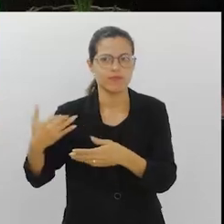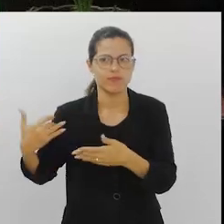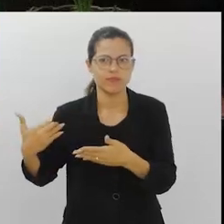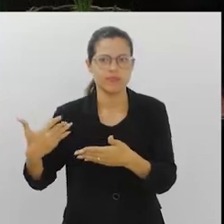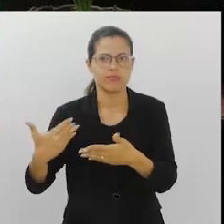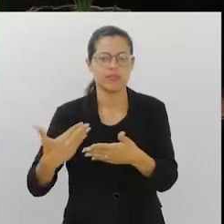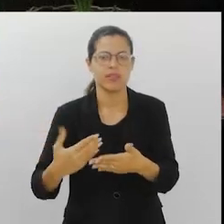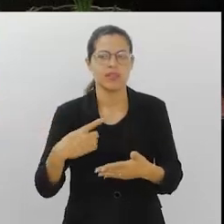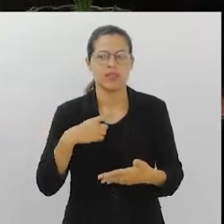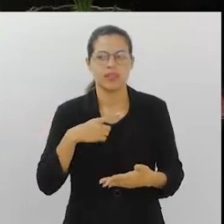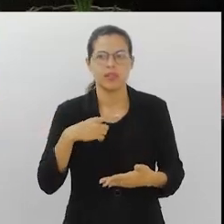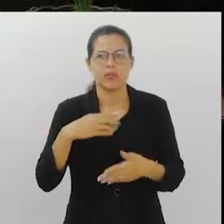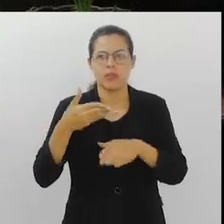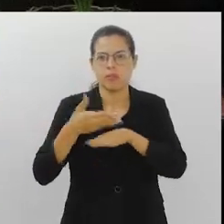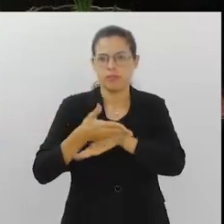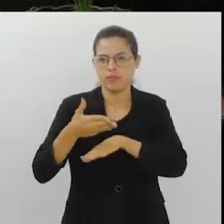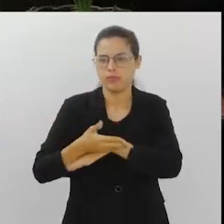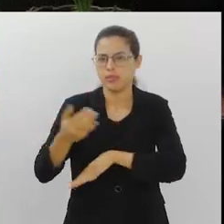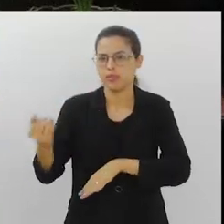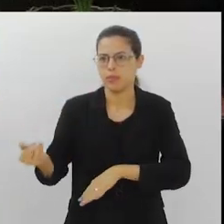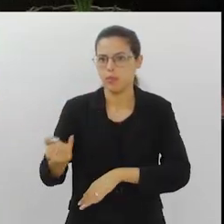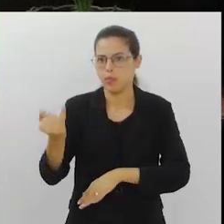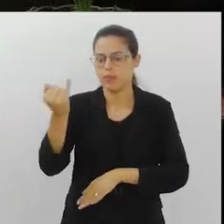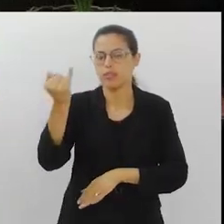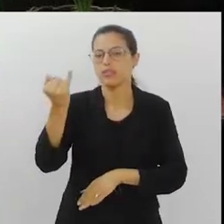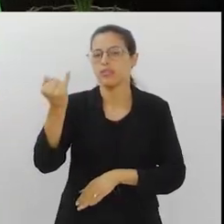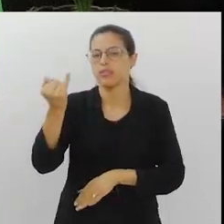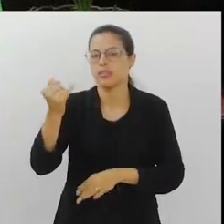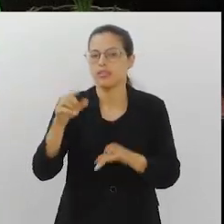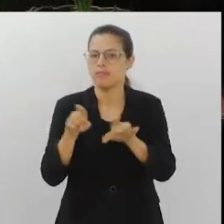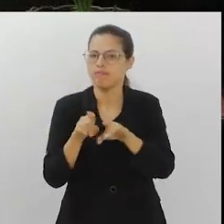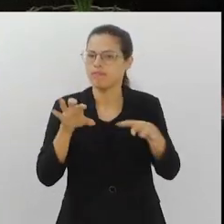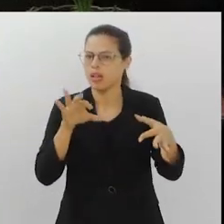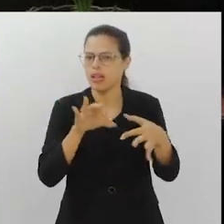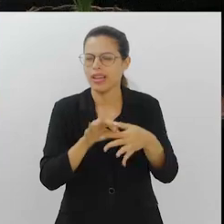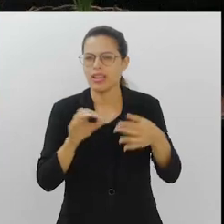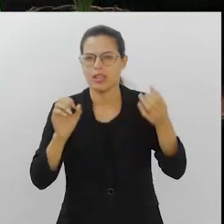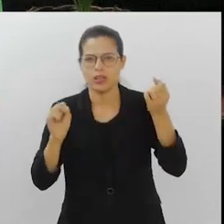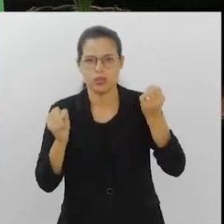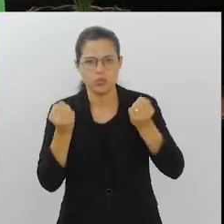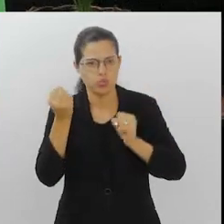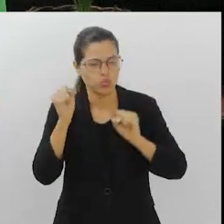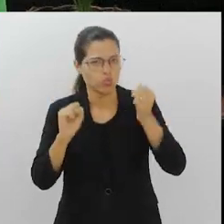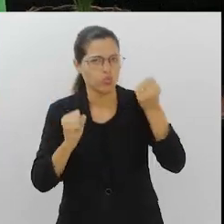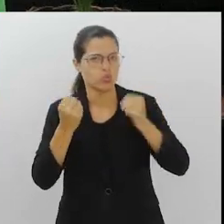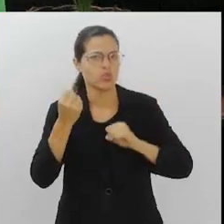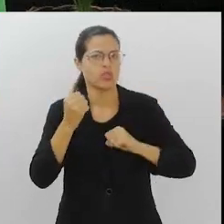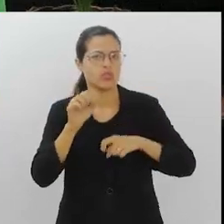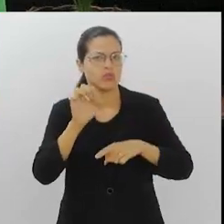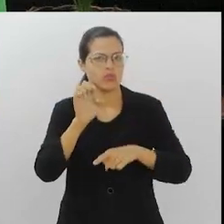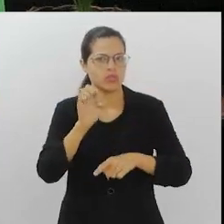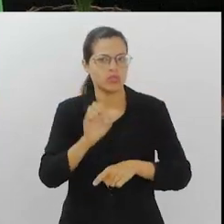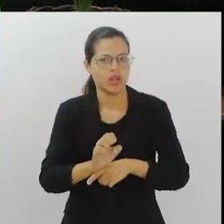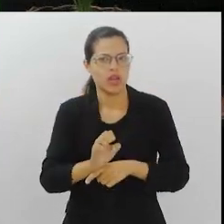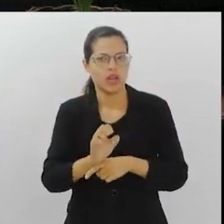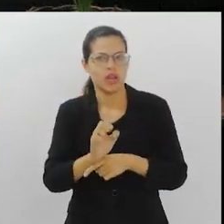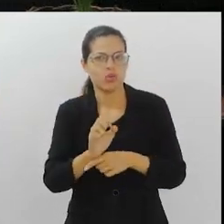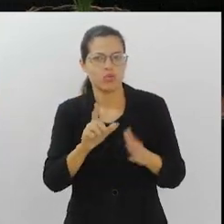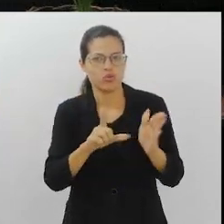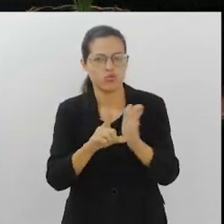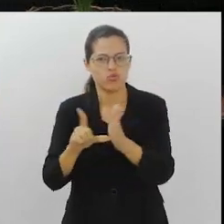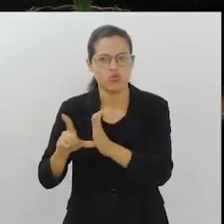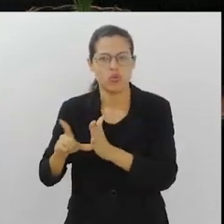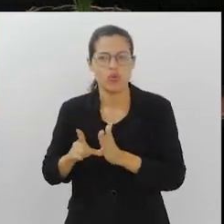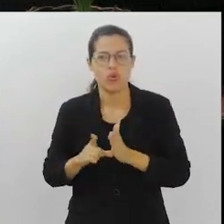todos, teve uma participação muito importante, associada também às indústrias do Estado, à rede do comércio, à academia,